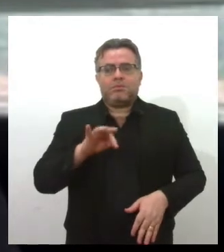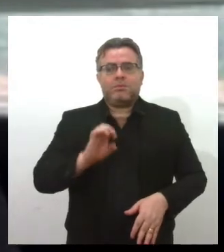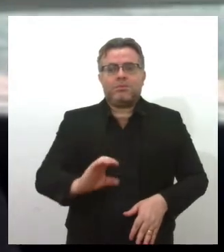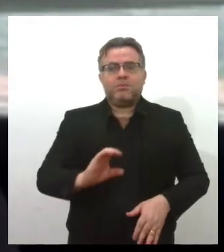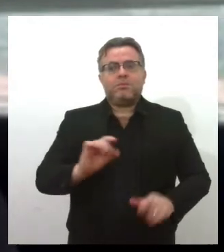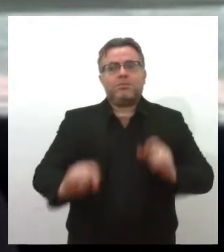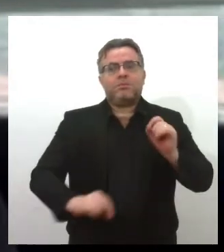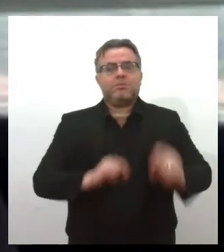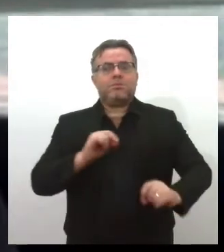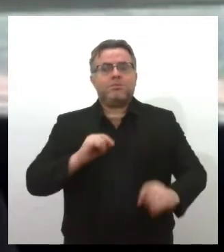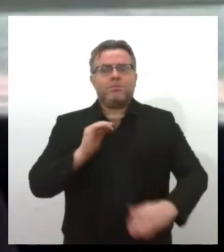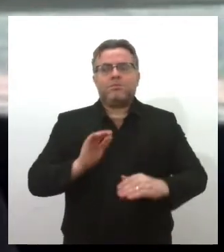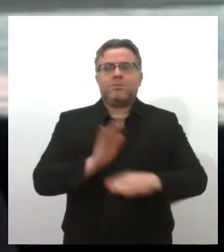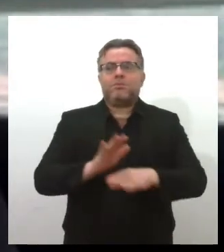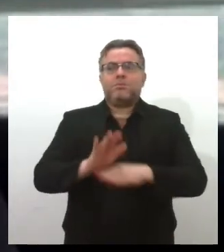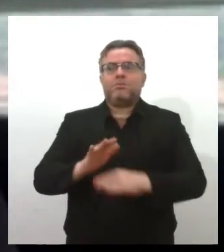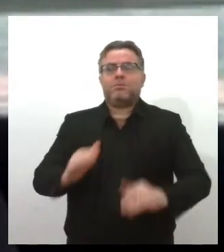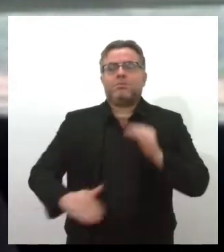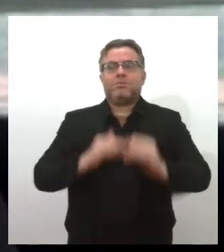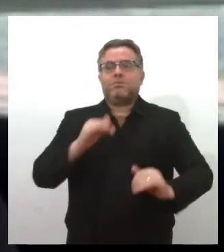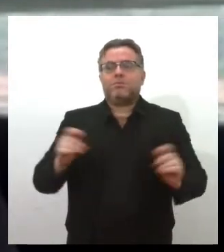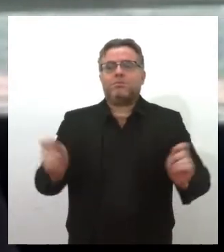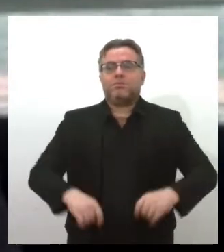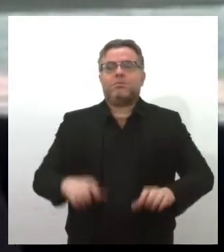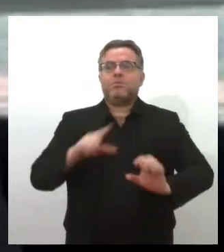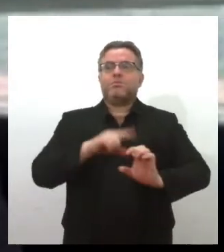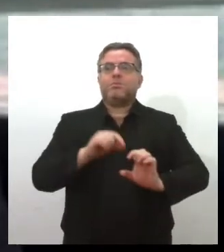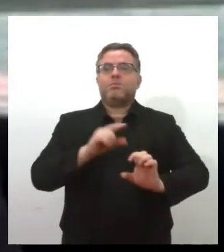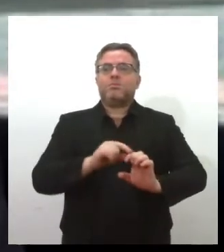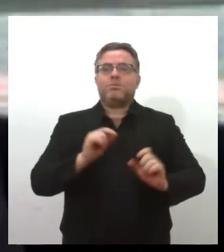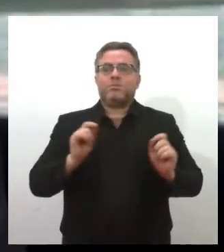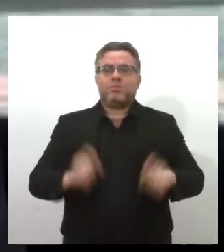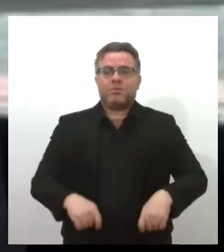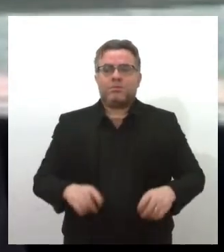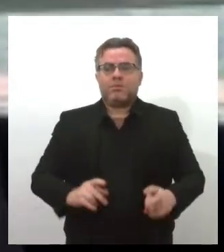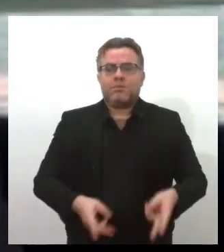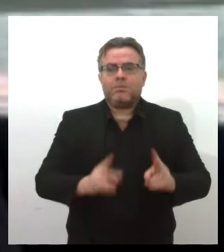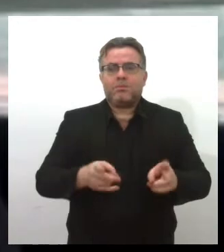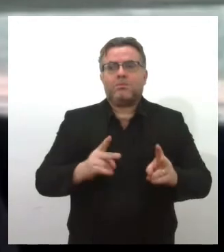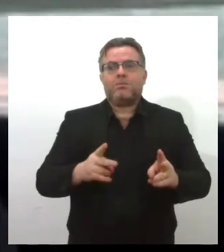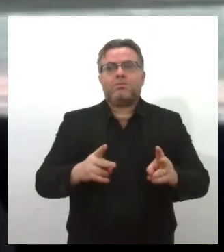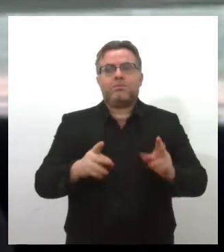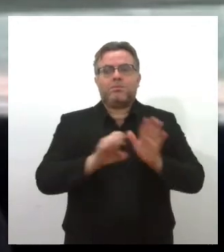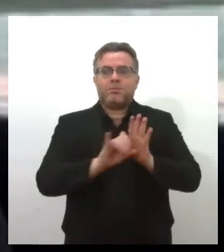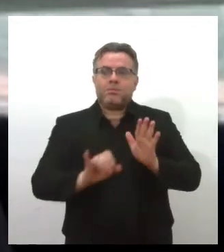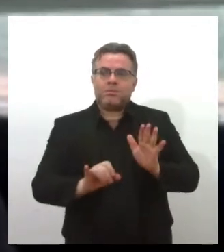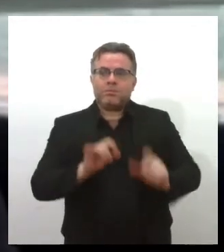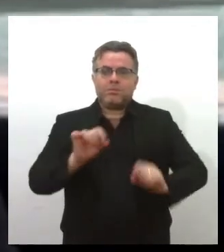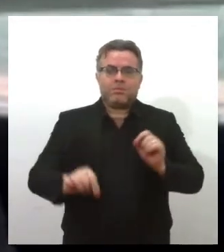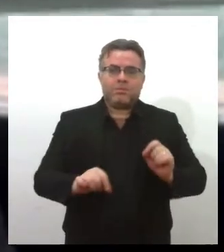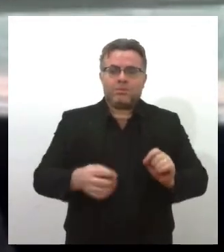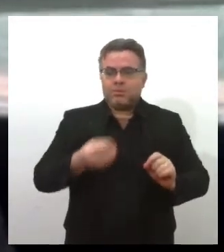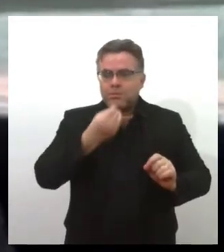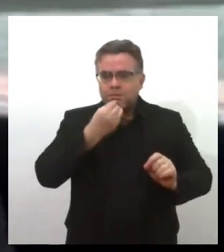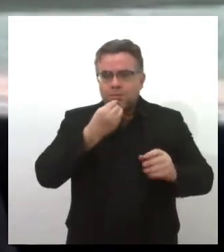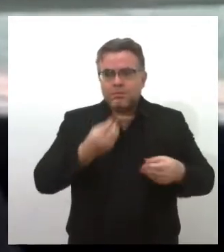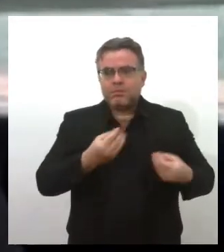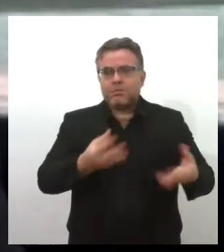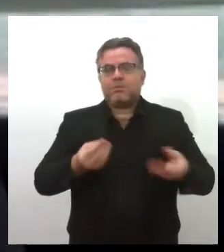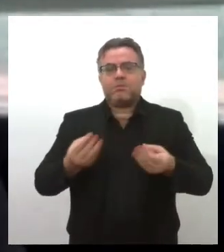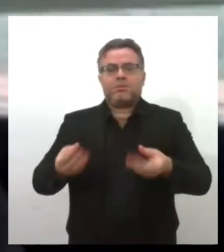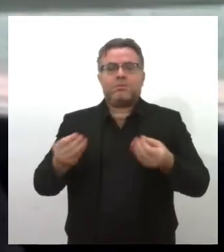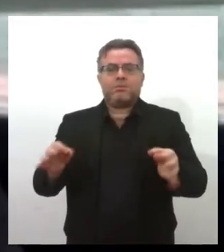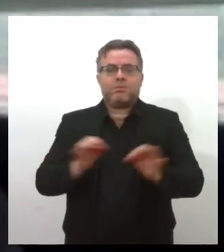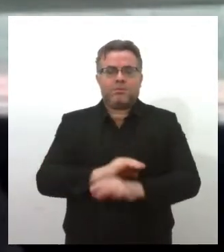fomento ao empreendedorismo. A gente costuma dizer que o edital Centelha é um edital gerador de oportunidades, Larissa. Nós tivemos a primeira